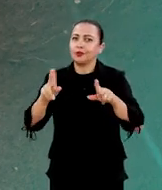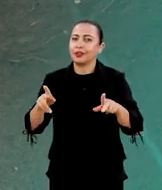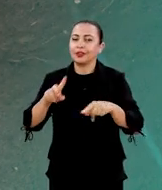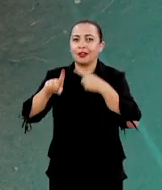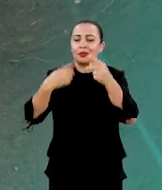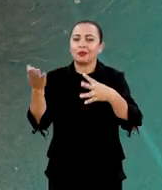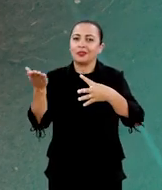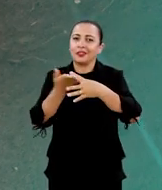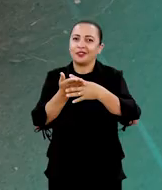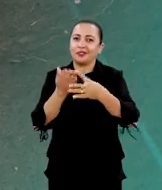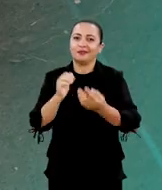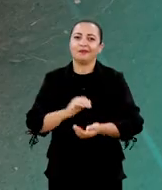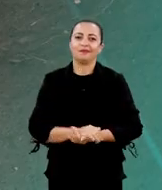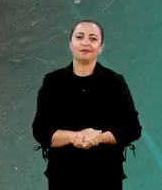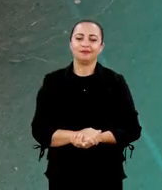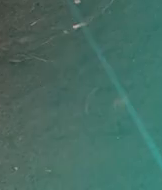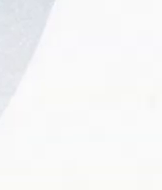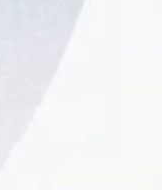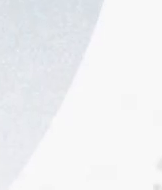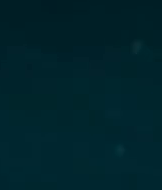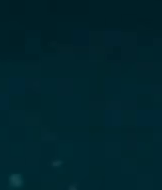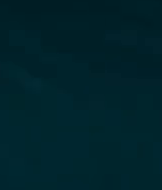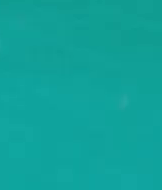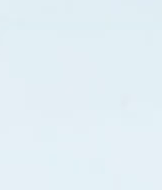diferente. É depois do intervalo.